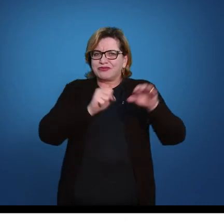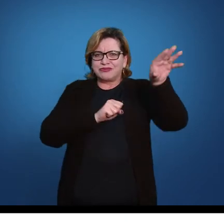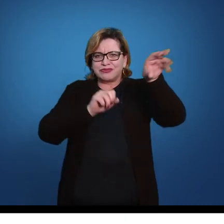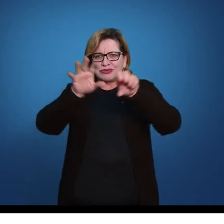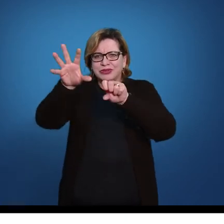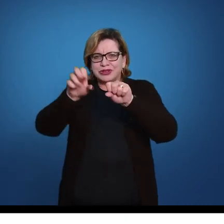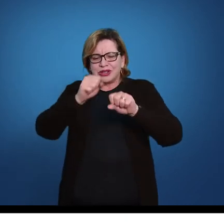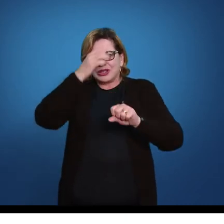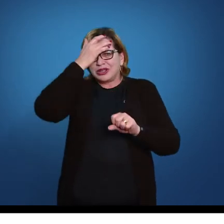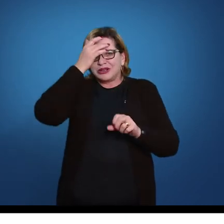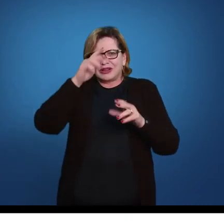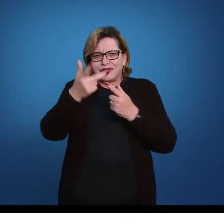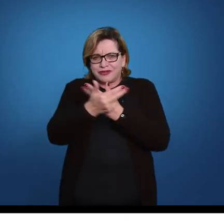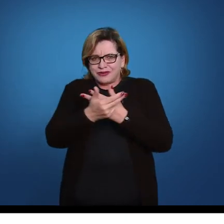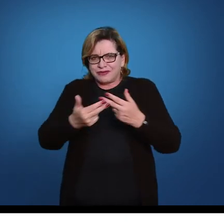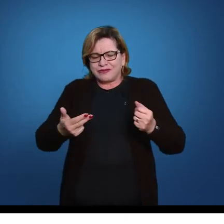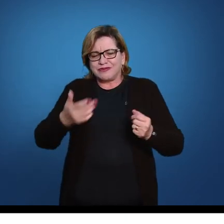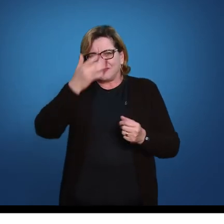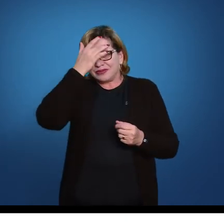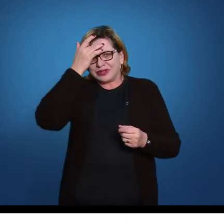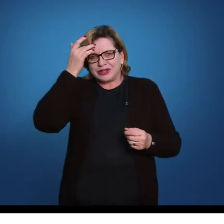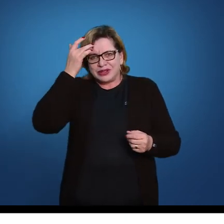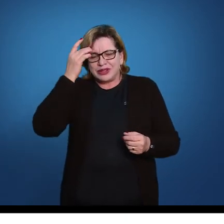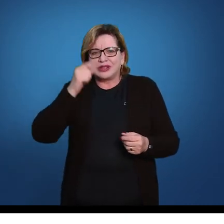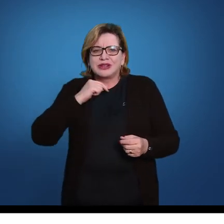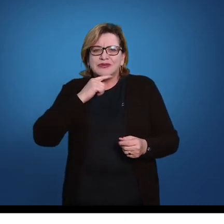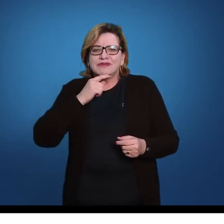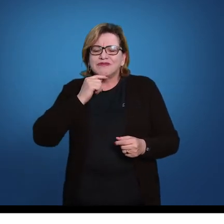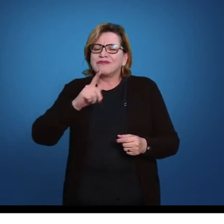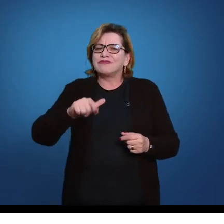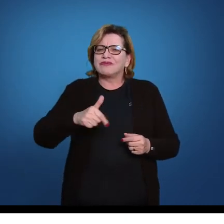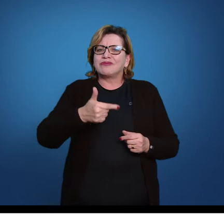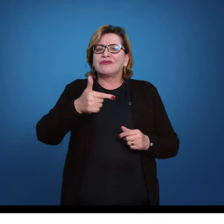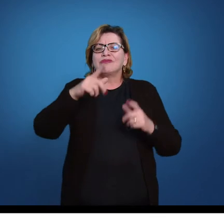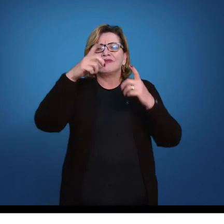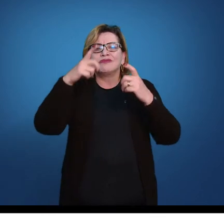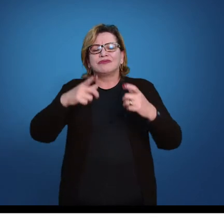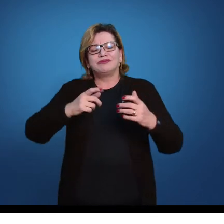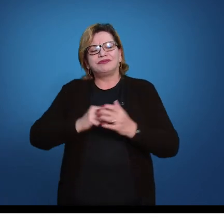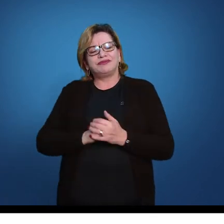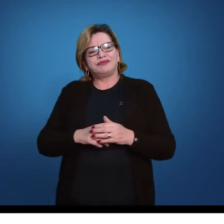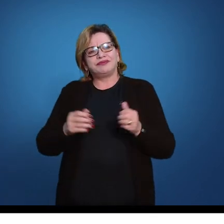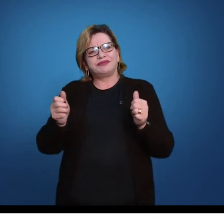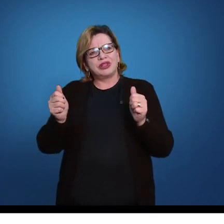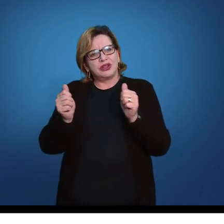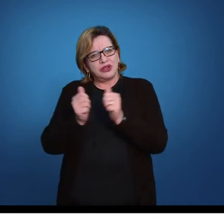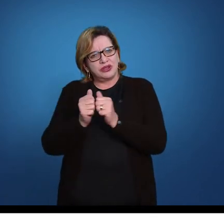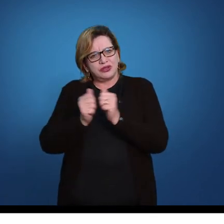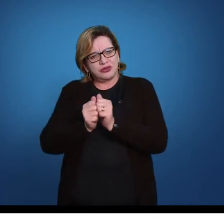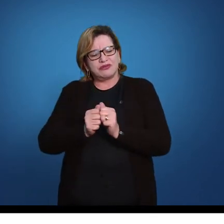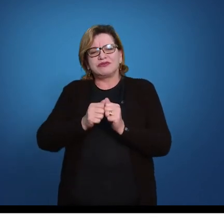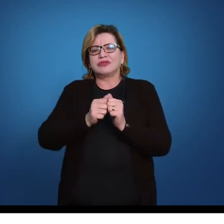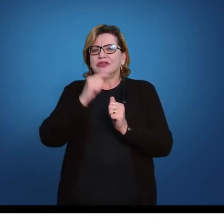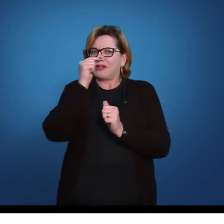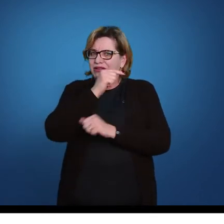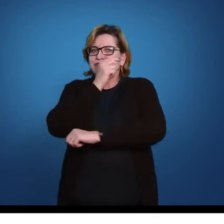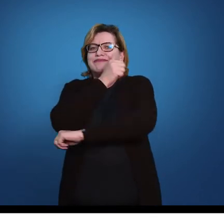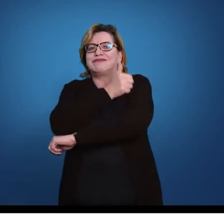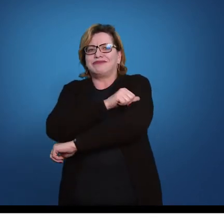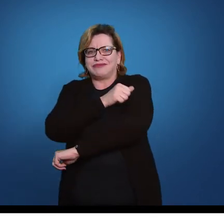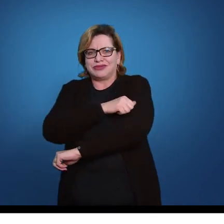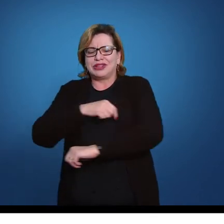as companhias circenses que não conseguiam outros espaços. E, junto desse circo permanente,